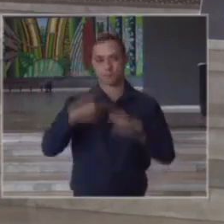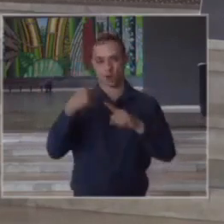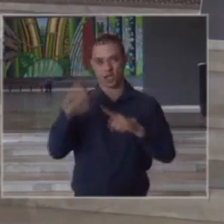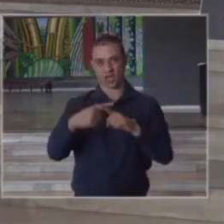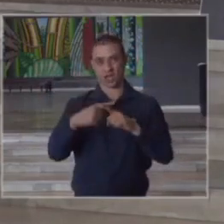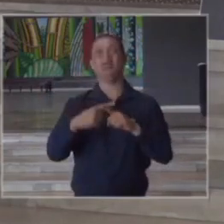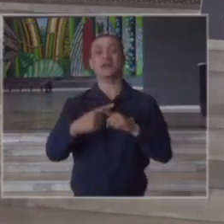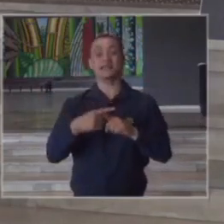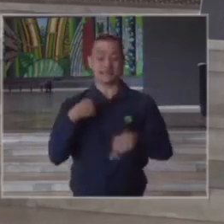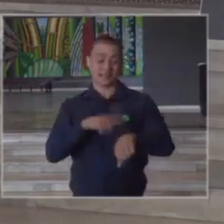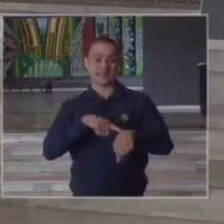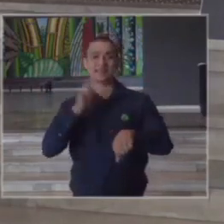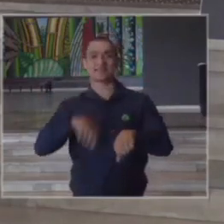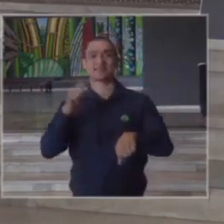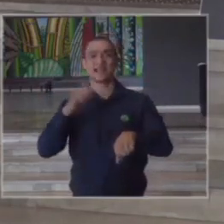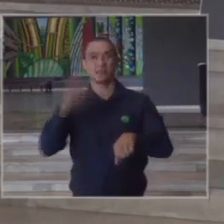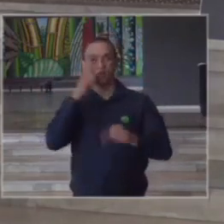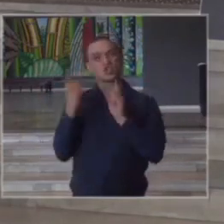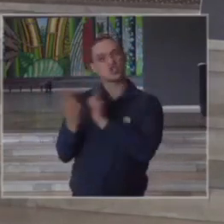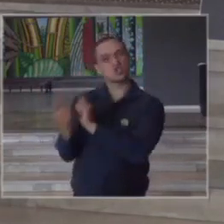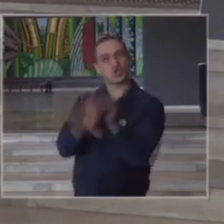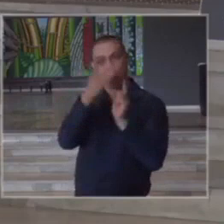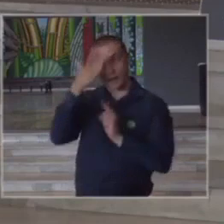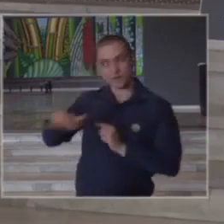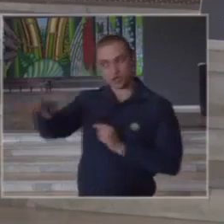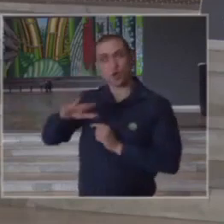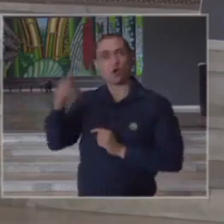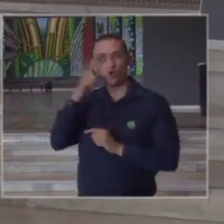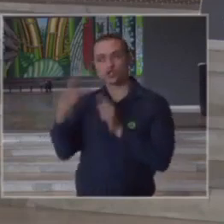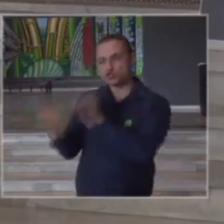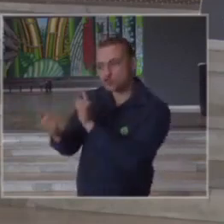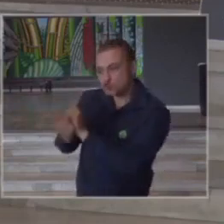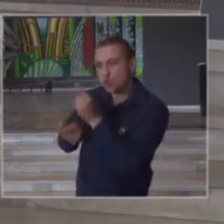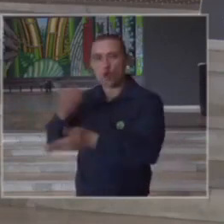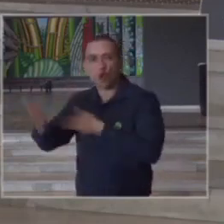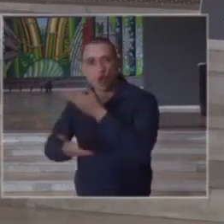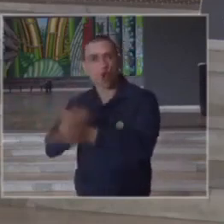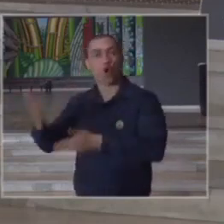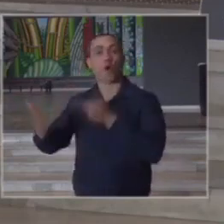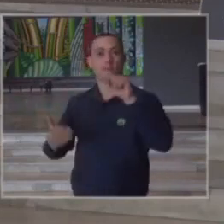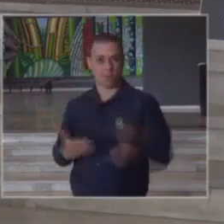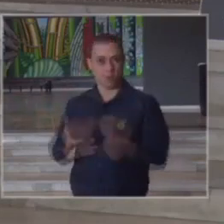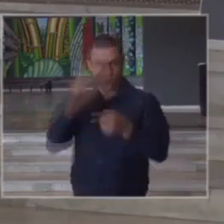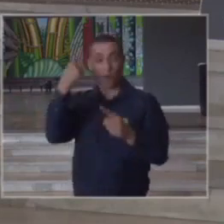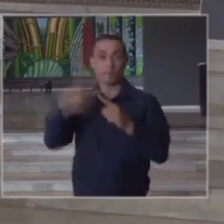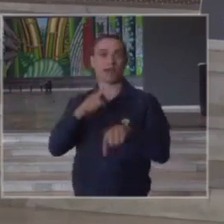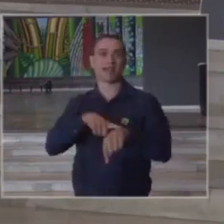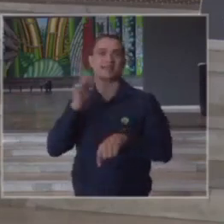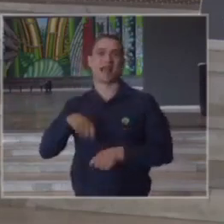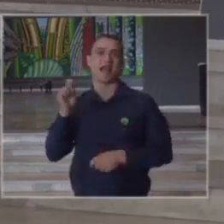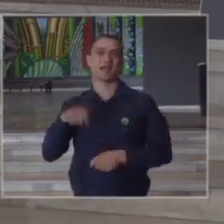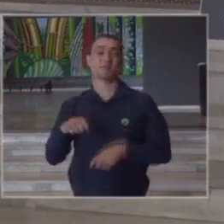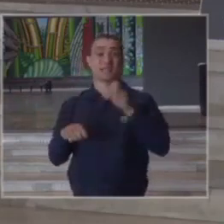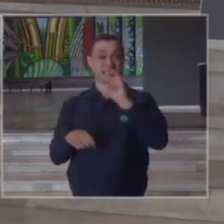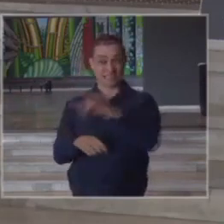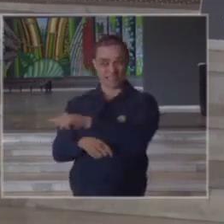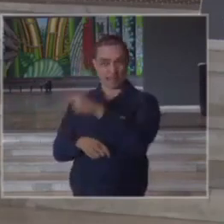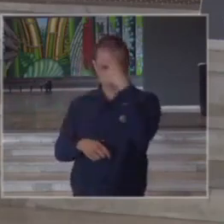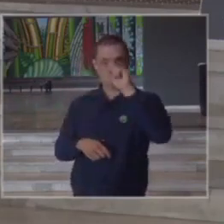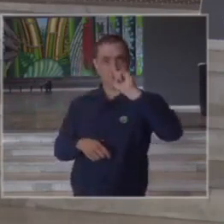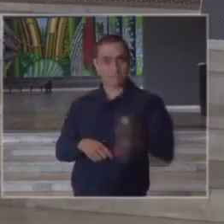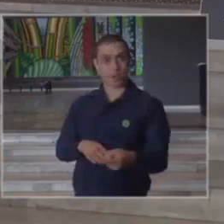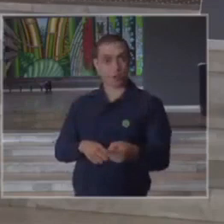nós tivemos tempo para atender esses pacientes e locais para atender se esses mil pacientes